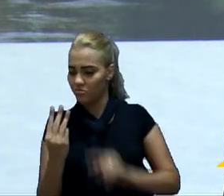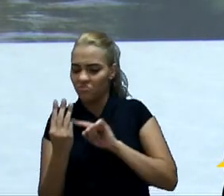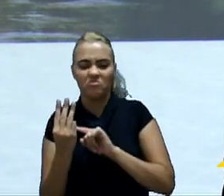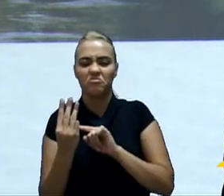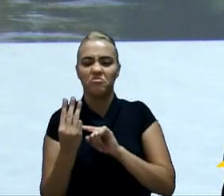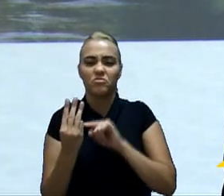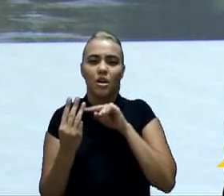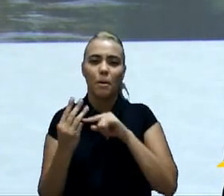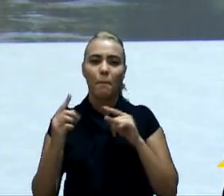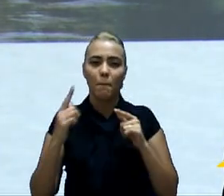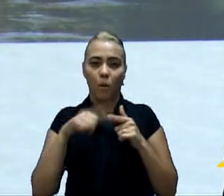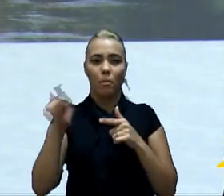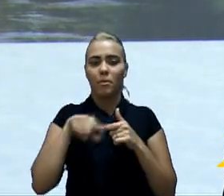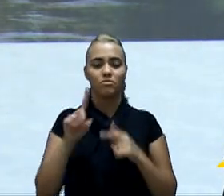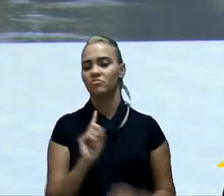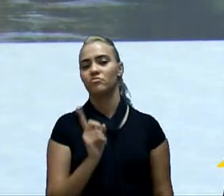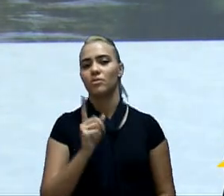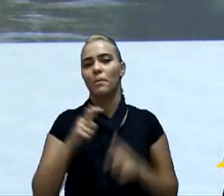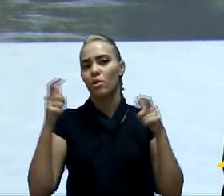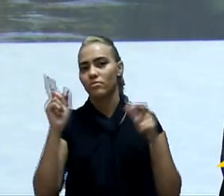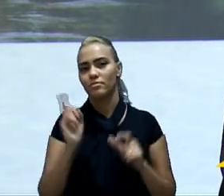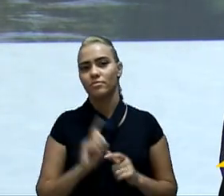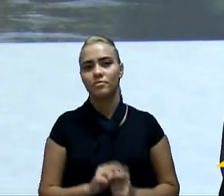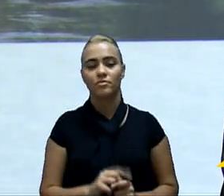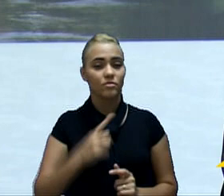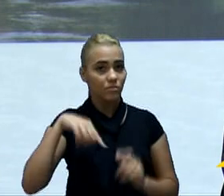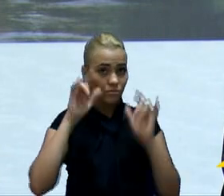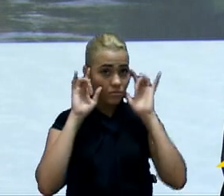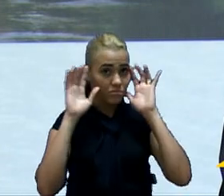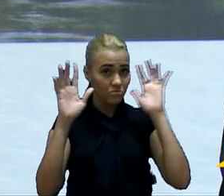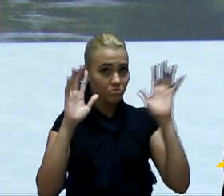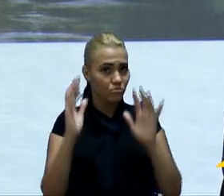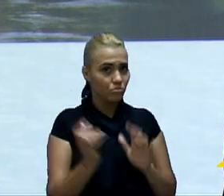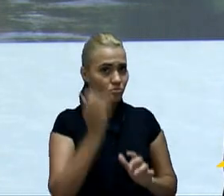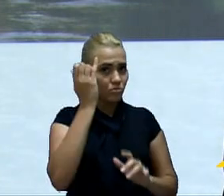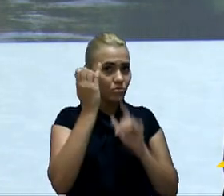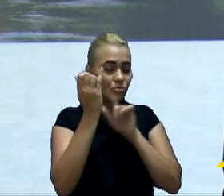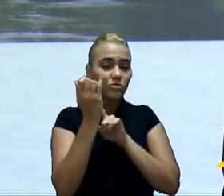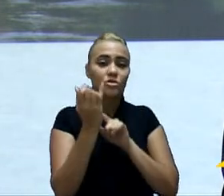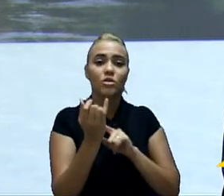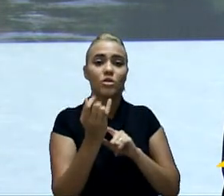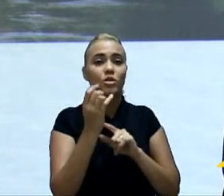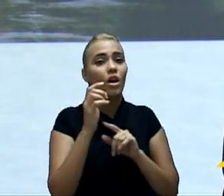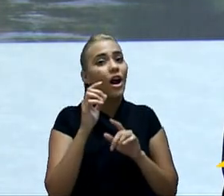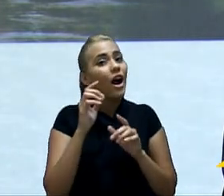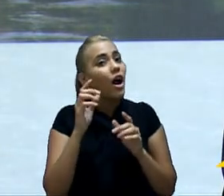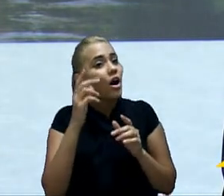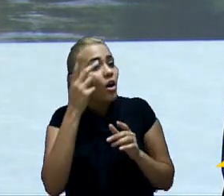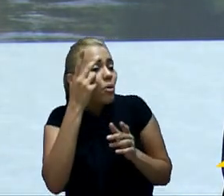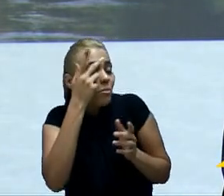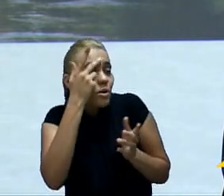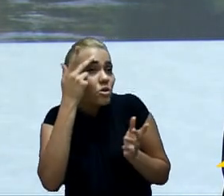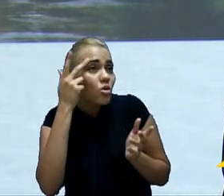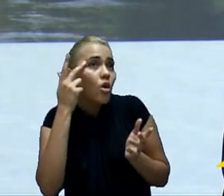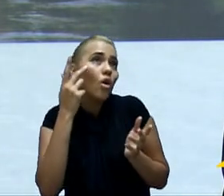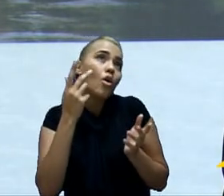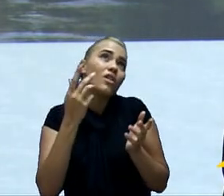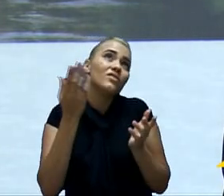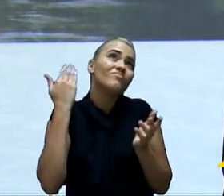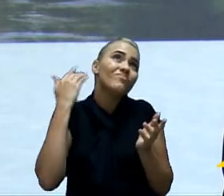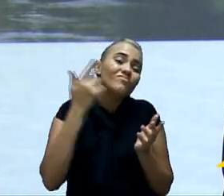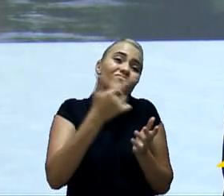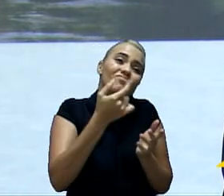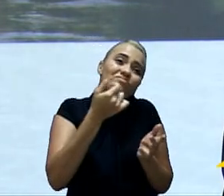é importante que a gente faça uma reflexão de, de repente, alguém que deixou o quadro em 2016,